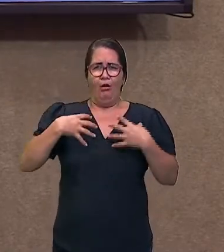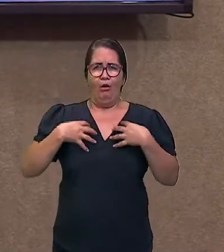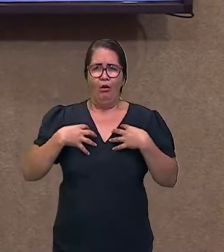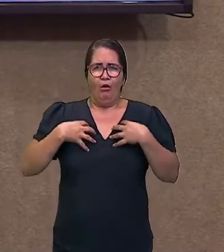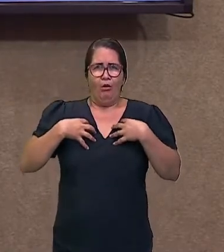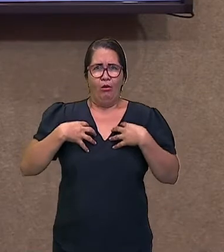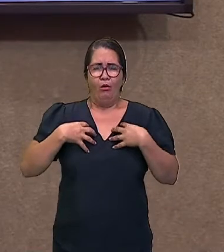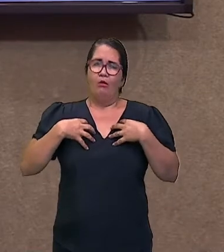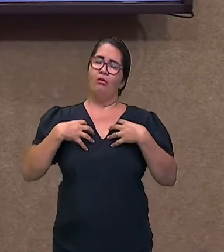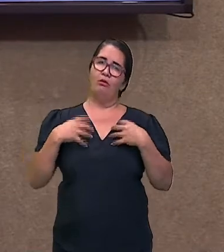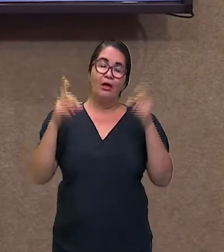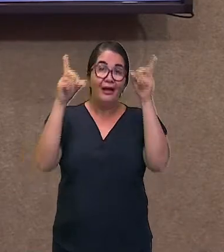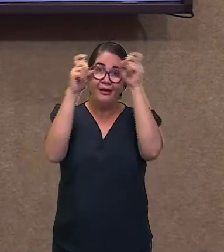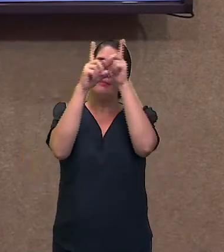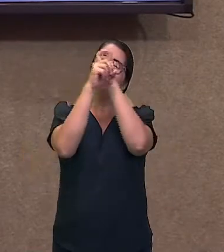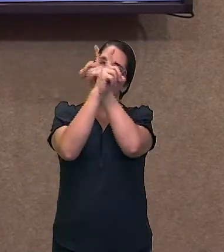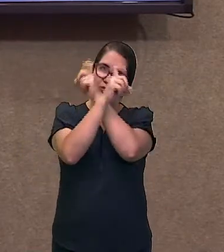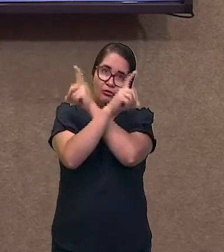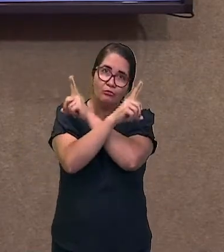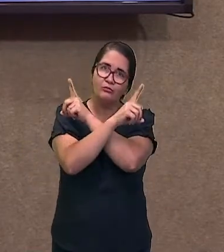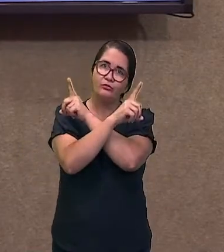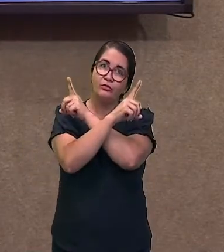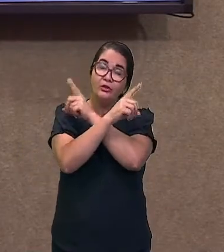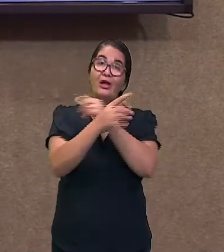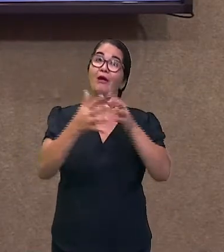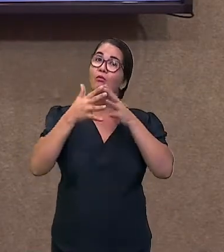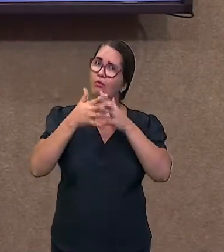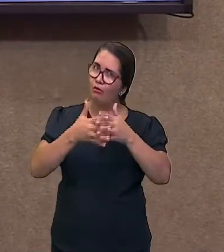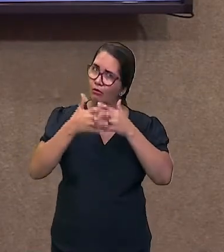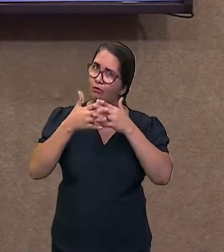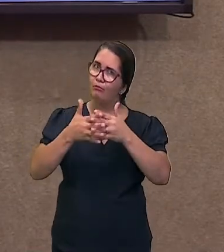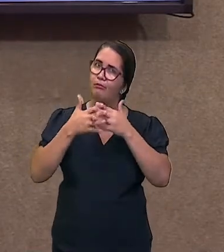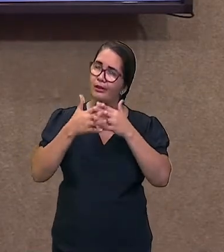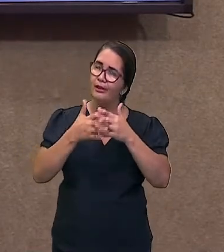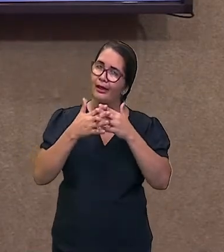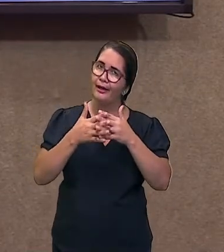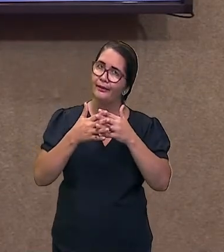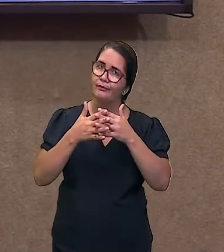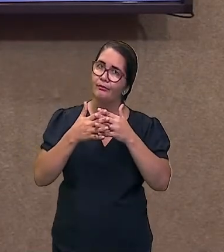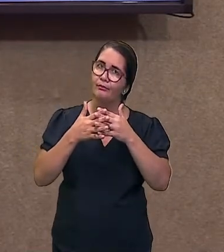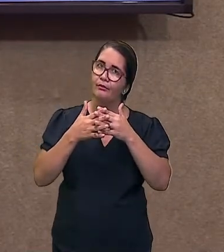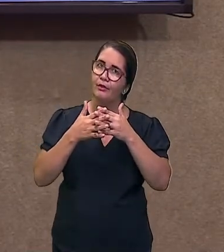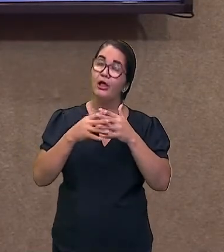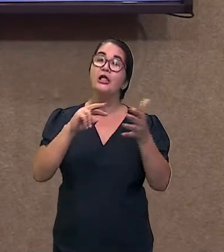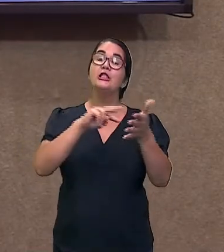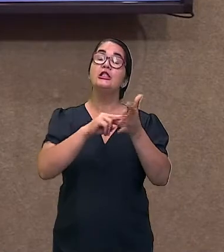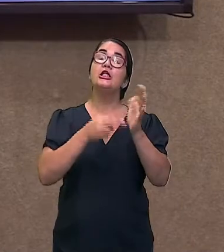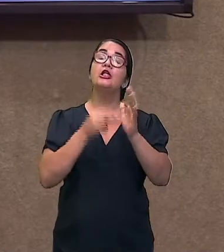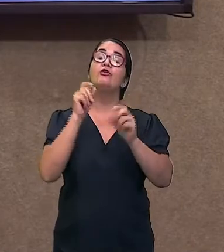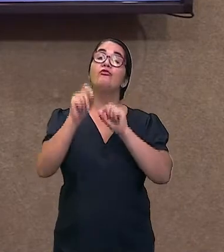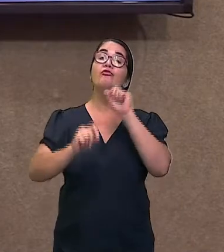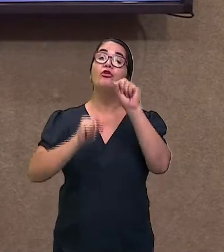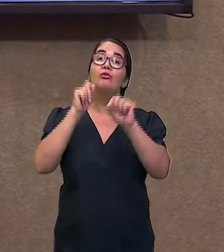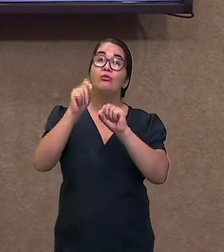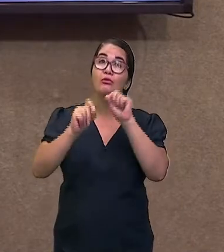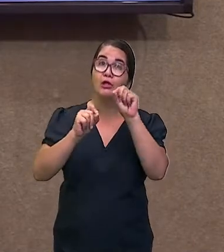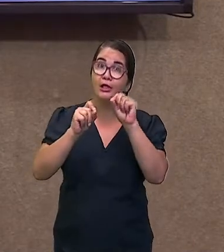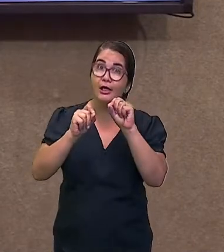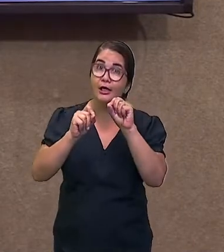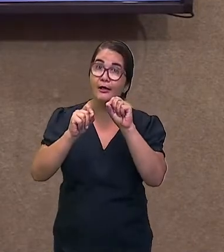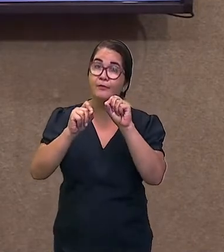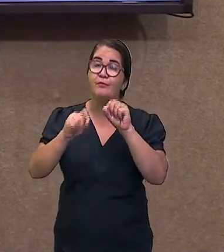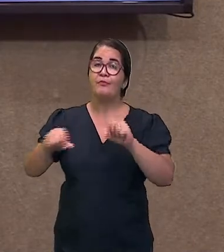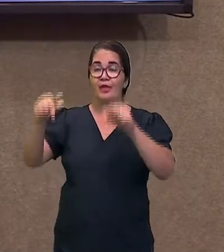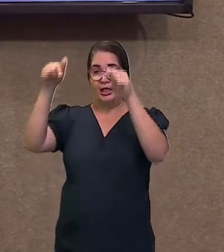muito. Isso quer dizer que a umidade está baixa. Nós estamos com